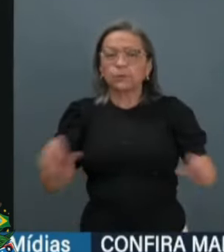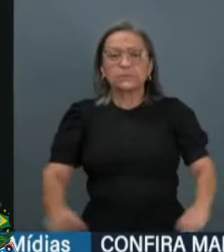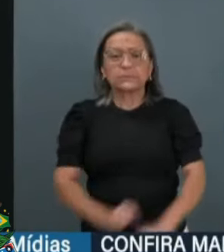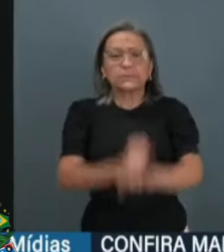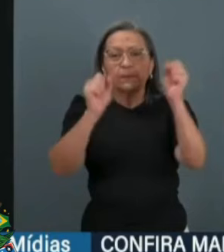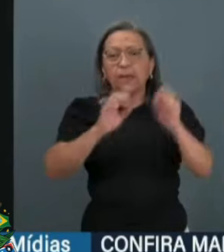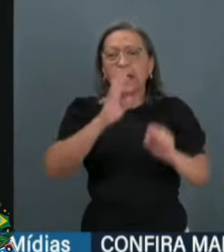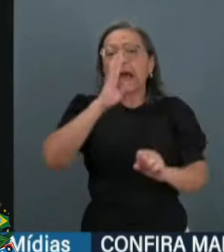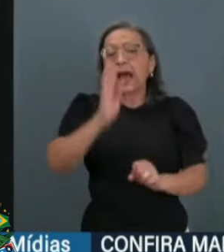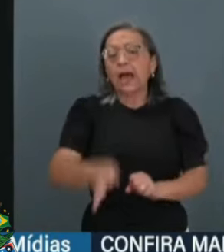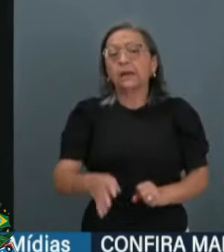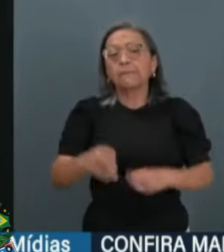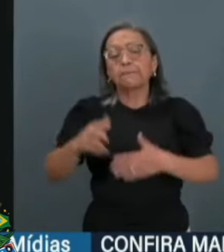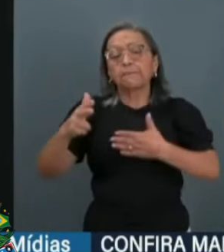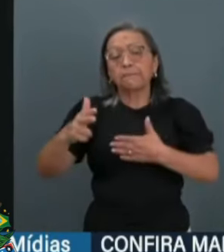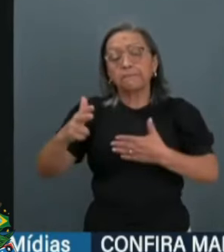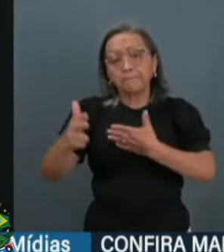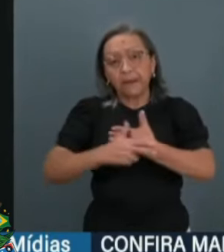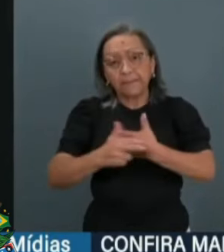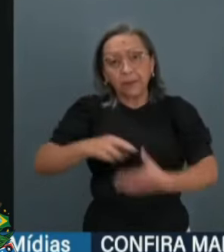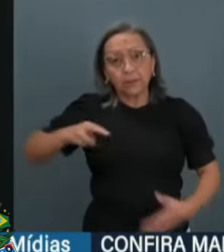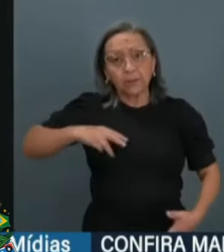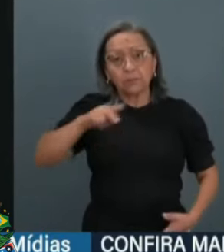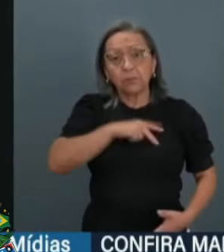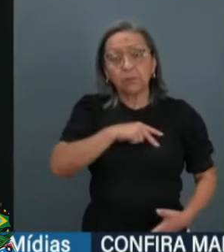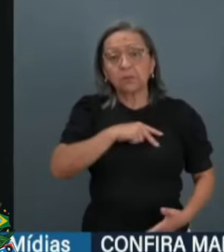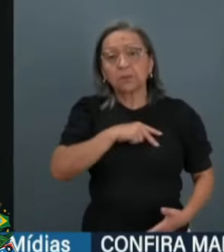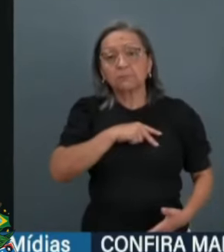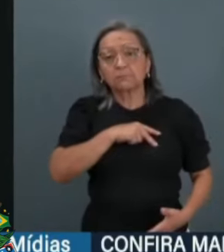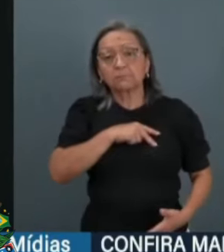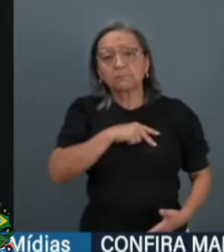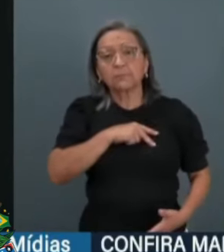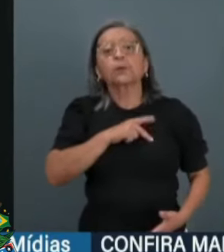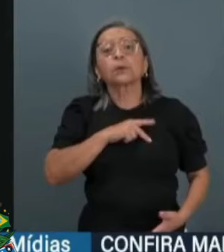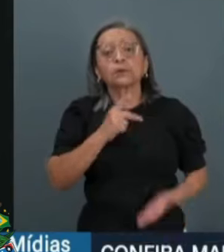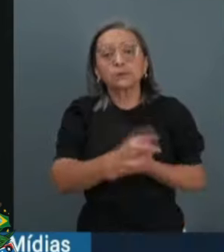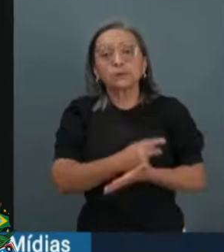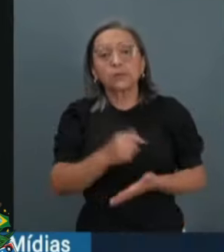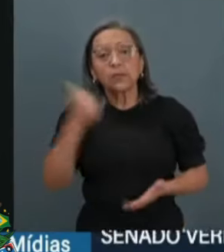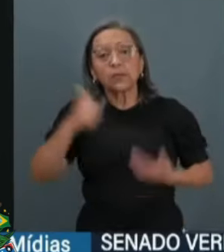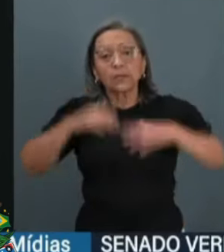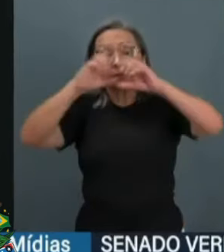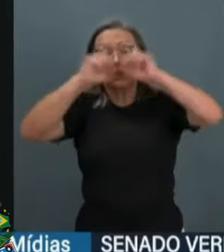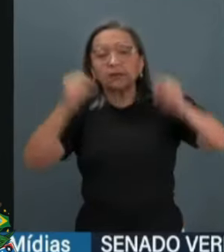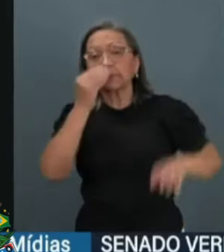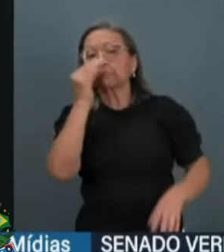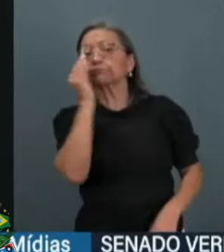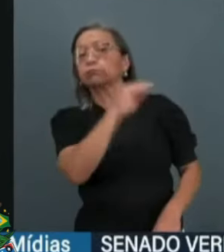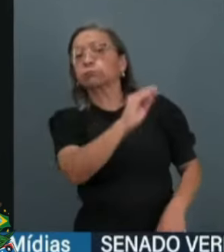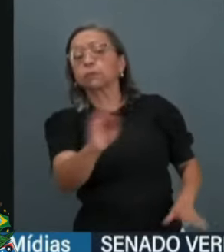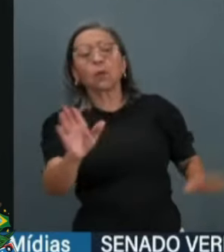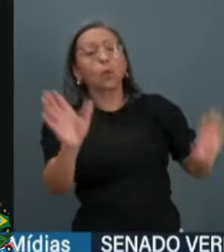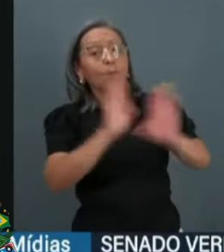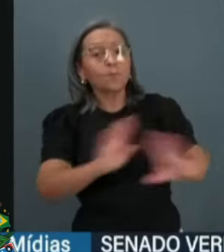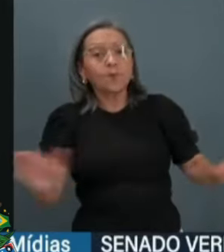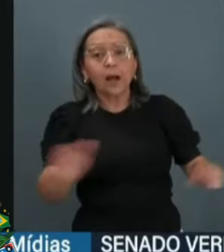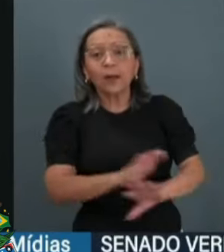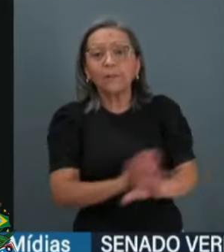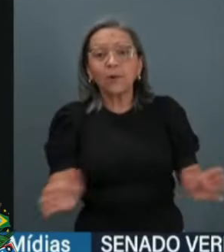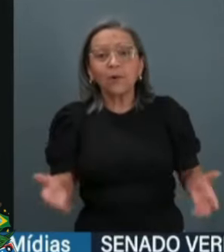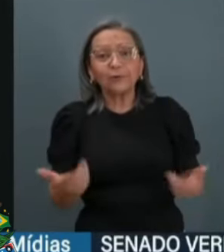no Brasil, o papel do Ministério Público, está sendo jogado no lixo. Não tem mais. E aí,